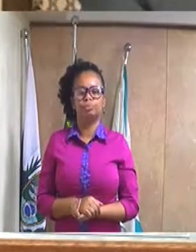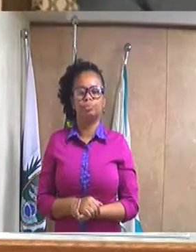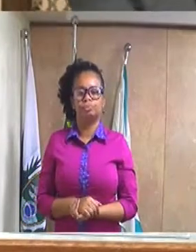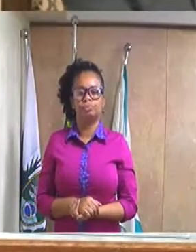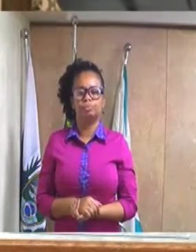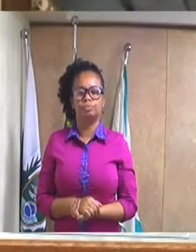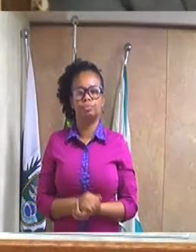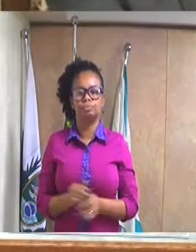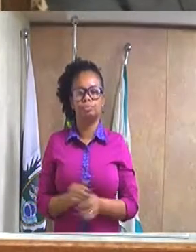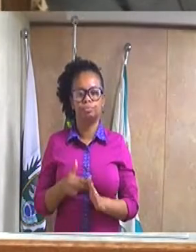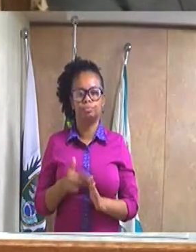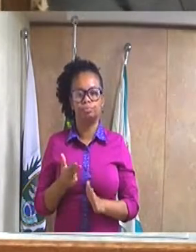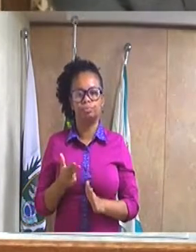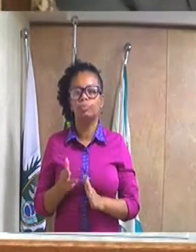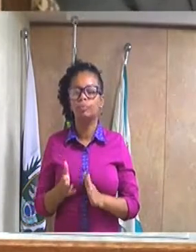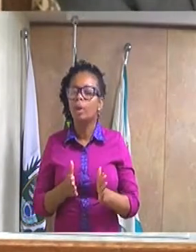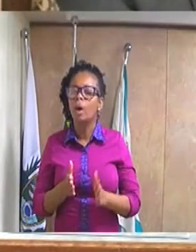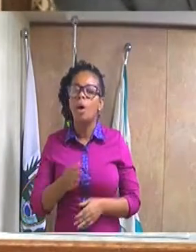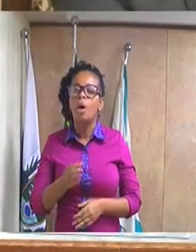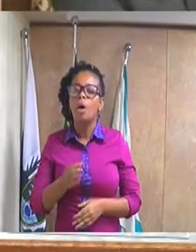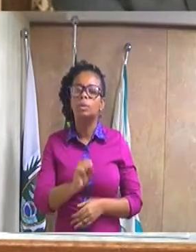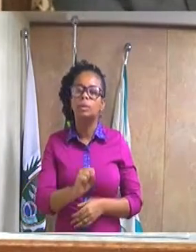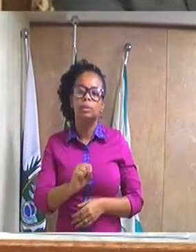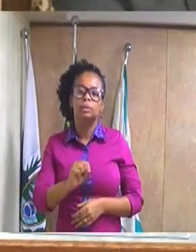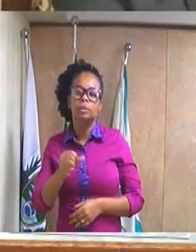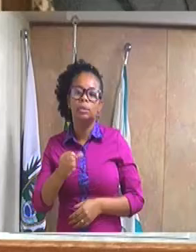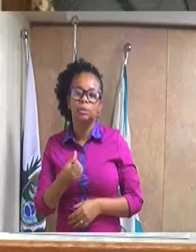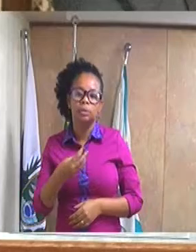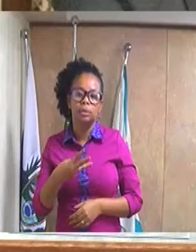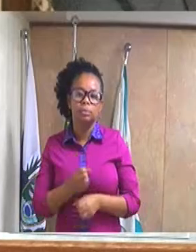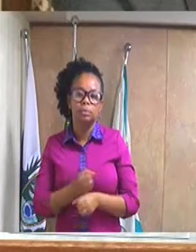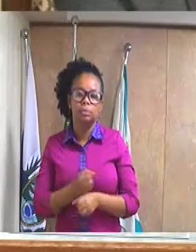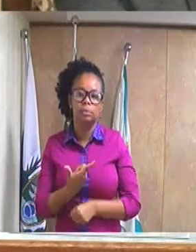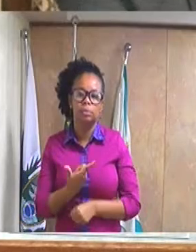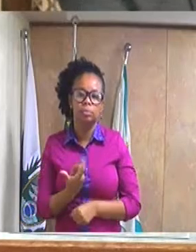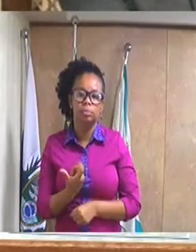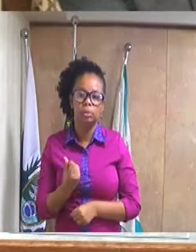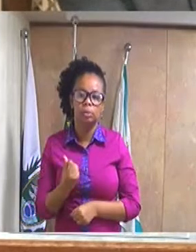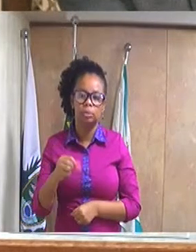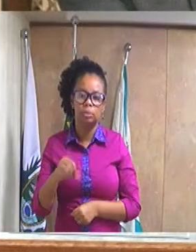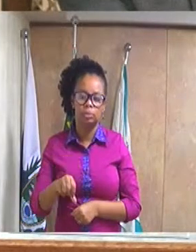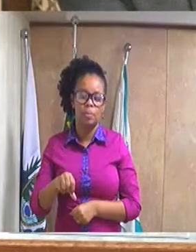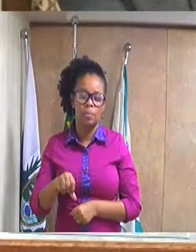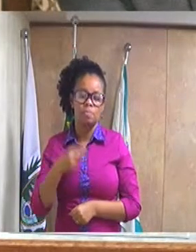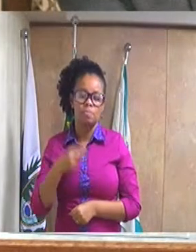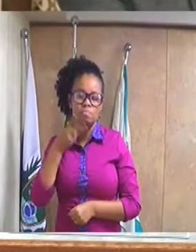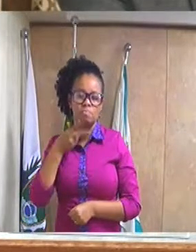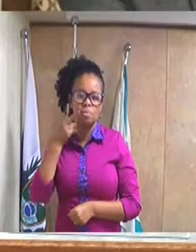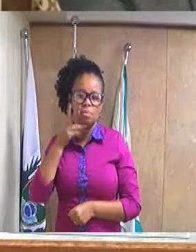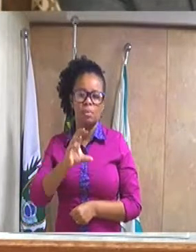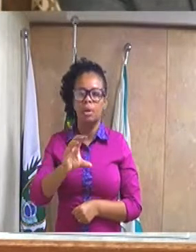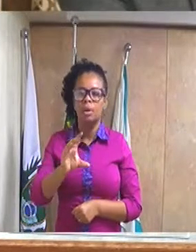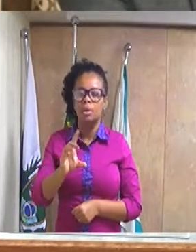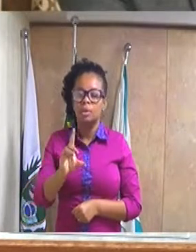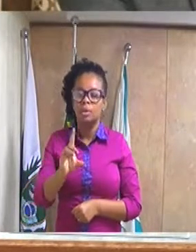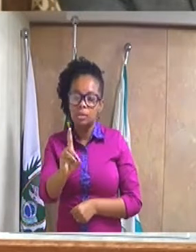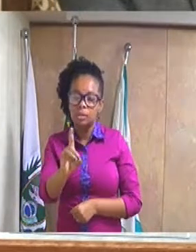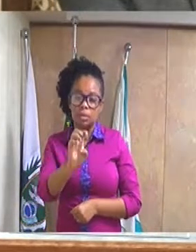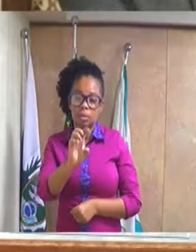Requerimento número 863, 2019. Do excelentíssimo senhor vereador Adelza de Oliveira,